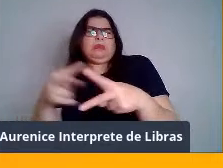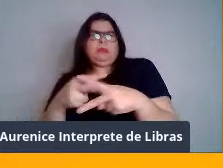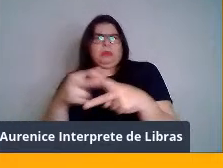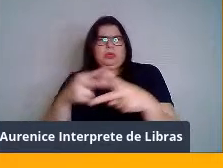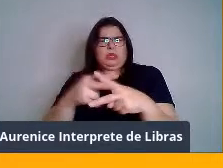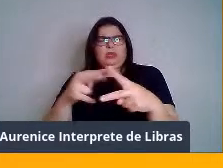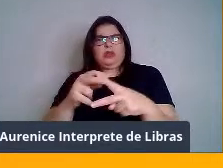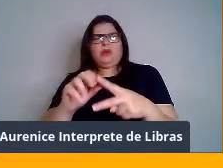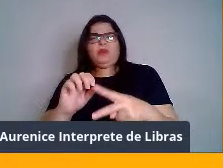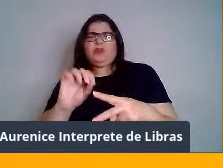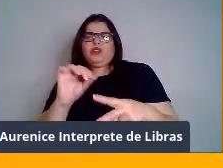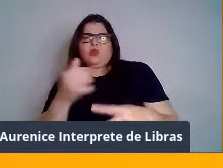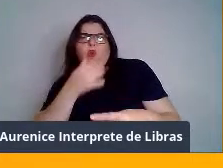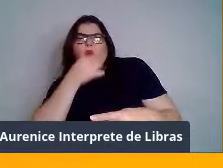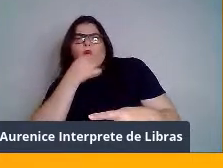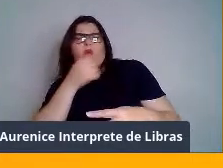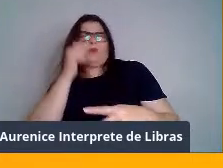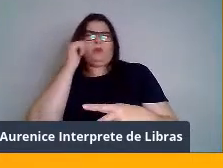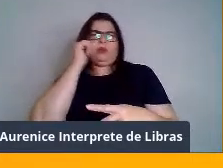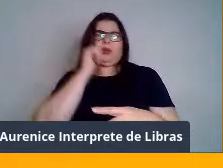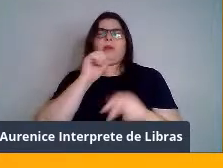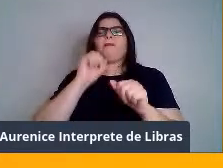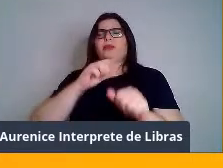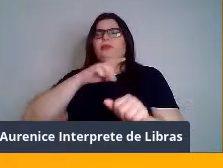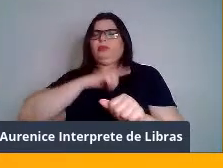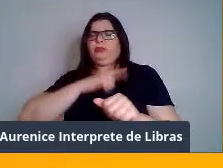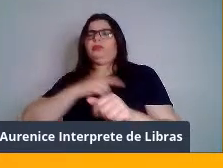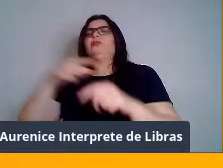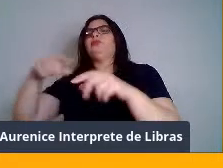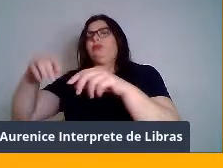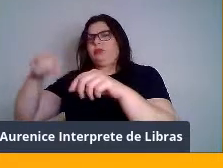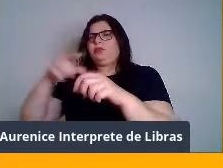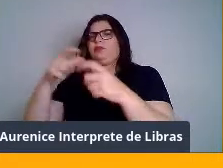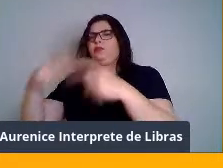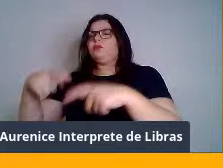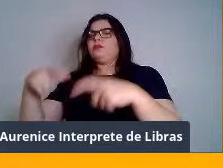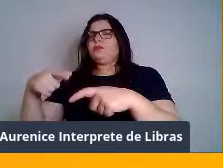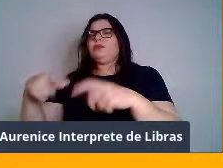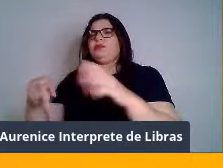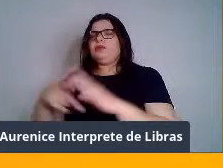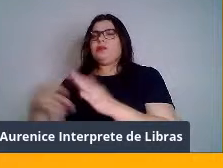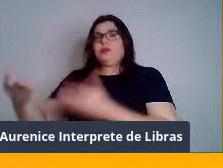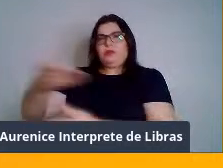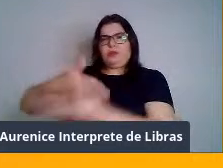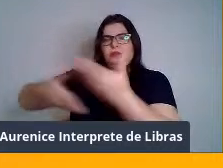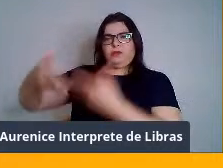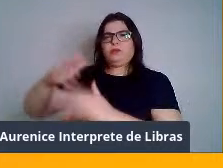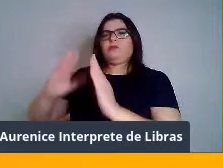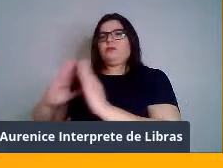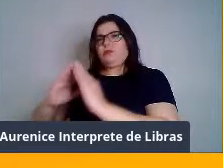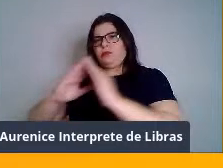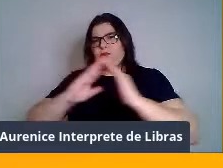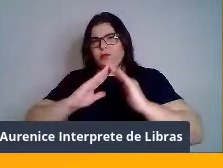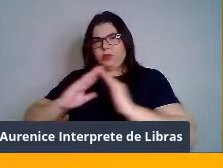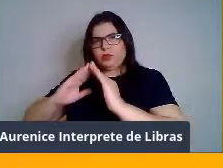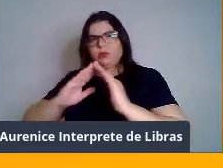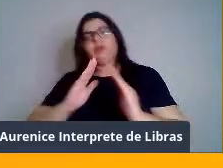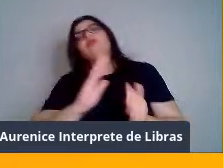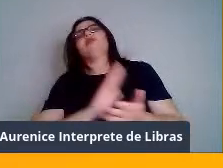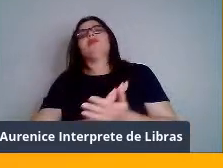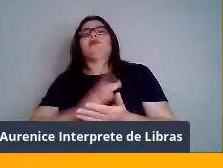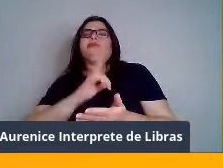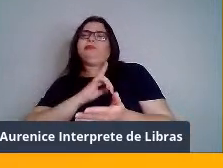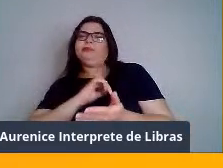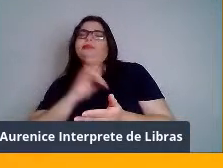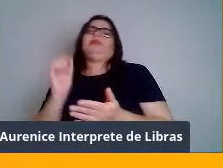podem estabelecer territórios, né? Para interagir com os seus vizinhos, tá? Como qualquer outro comportamento, também tem custos e